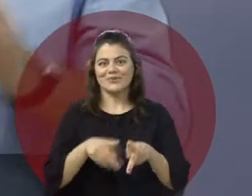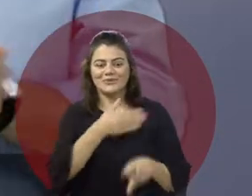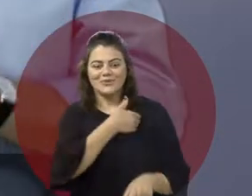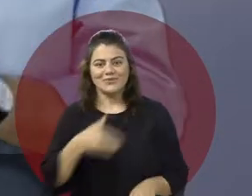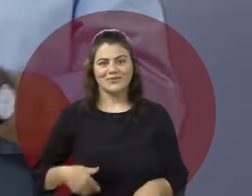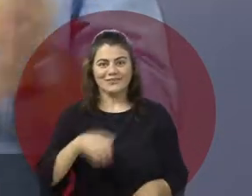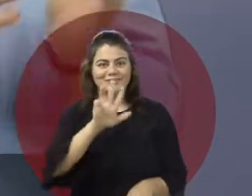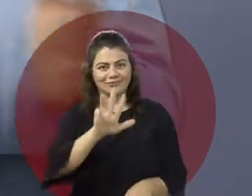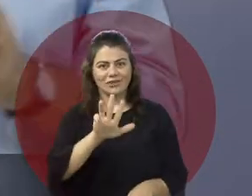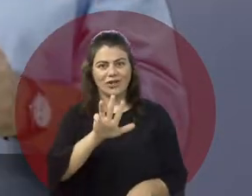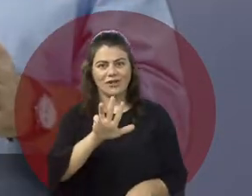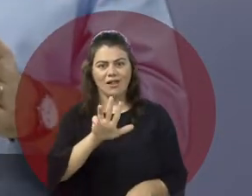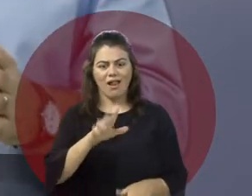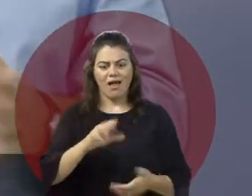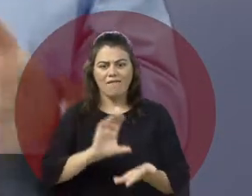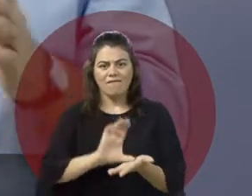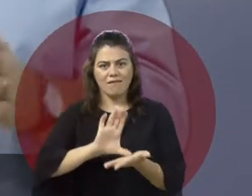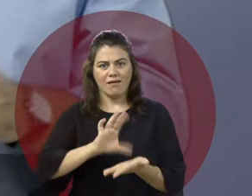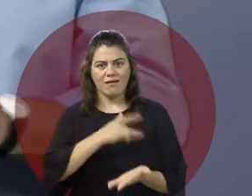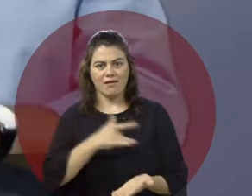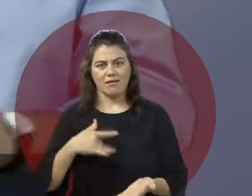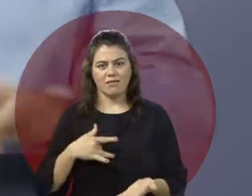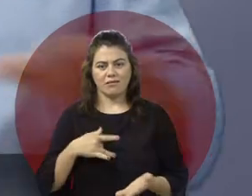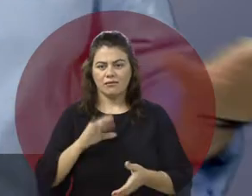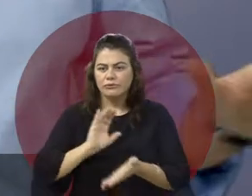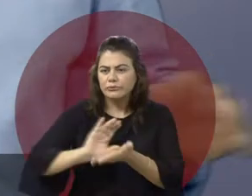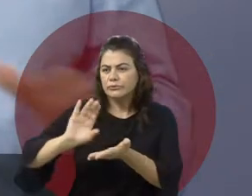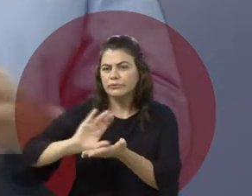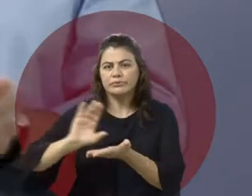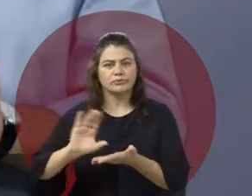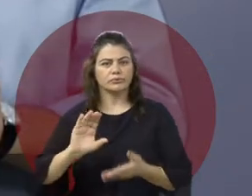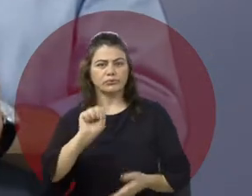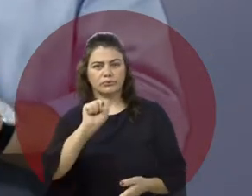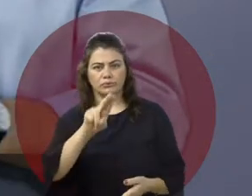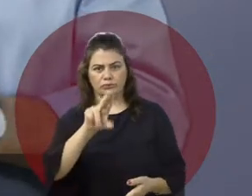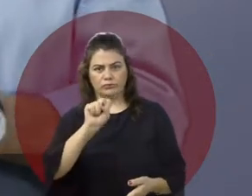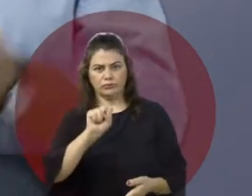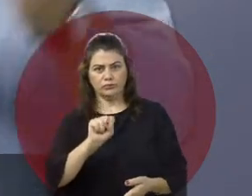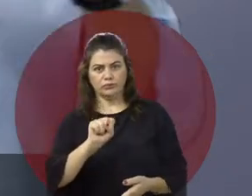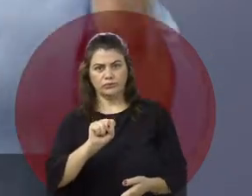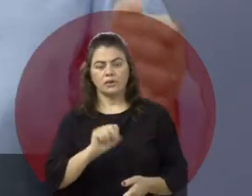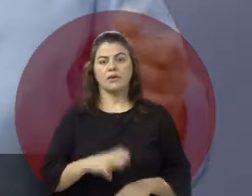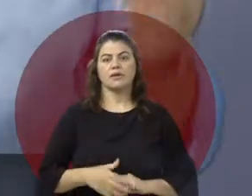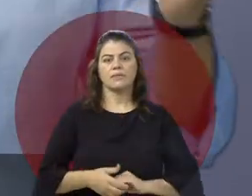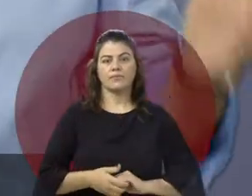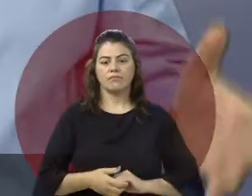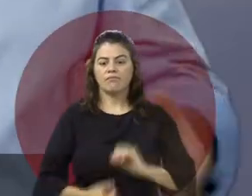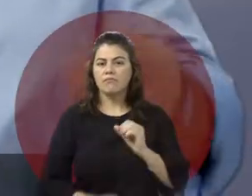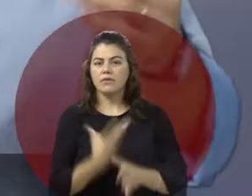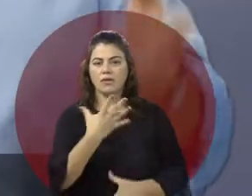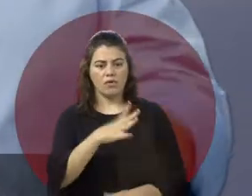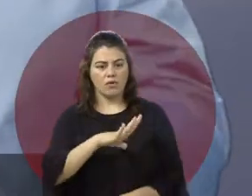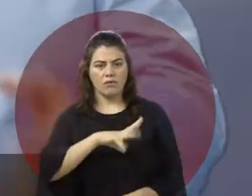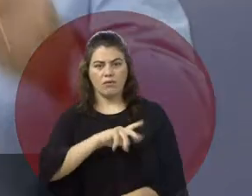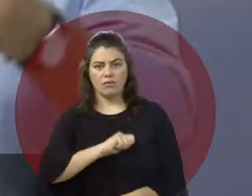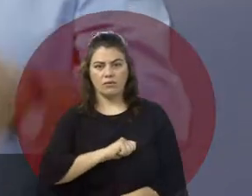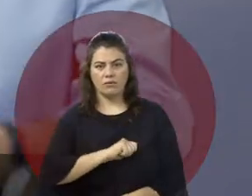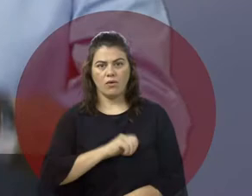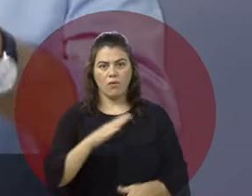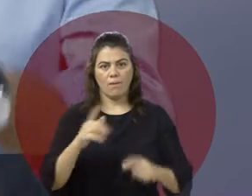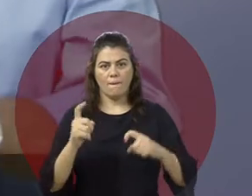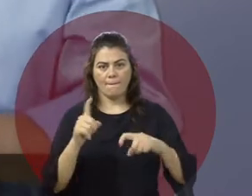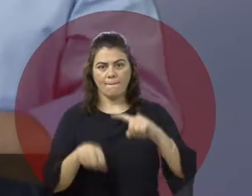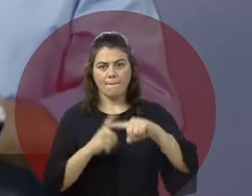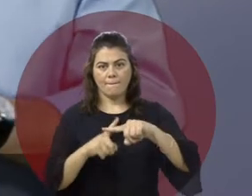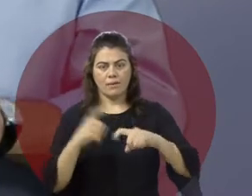nos governos de Lula, a verba para a saúde e o investimento no SUS praticamente dobraram. Lula criou o SAMU, o Mais Médico,